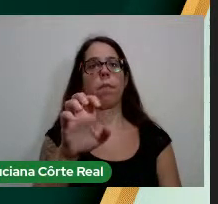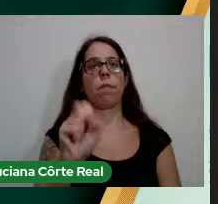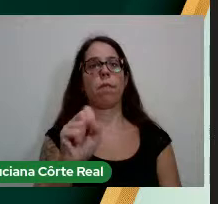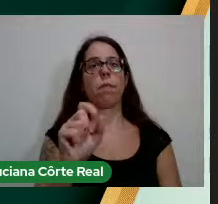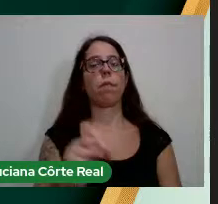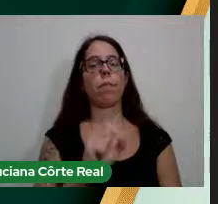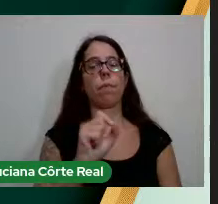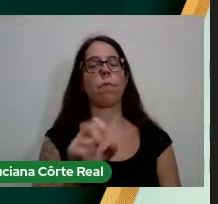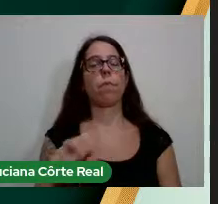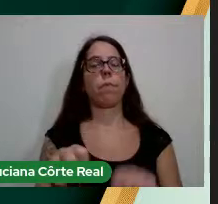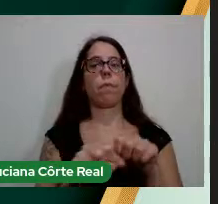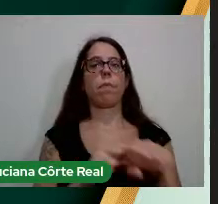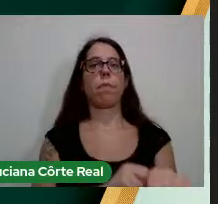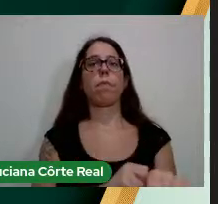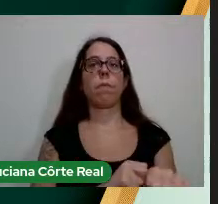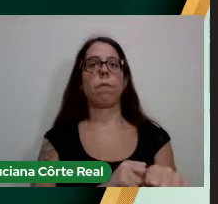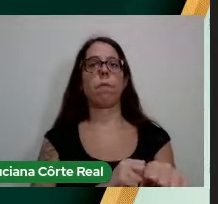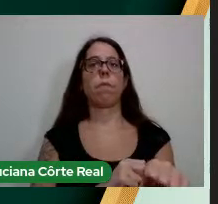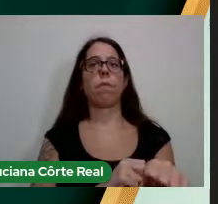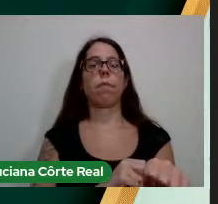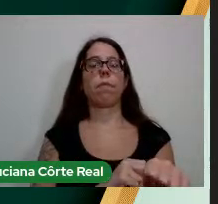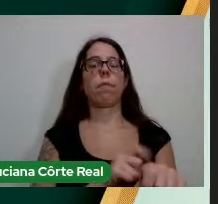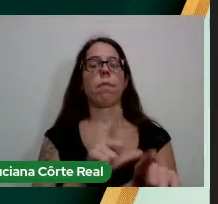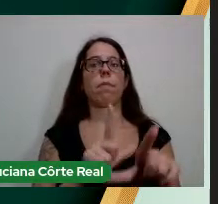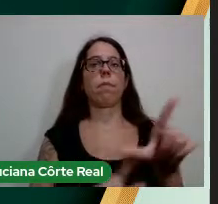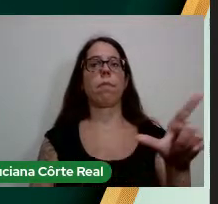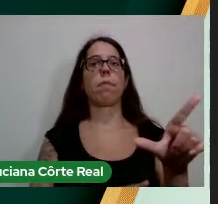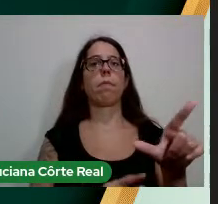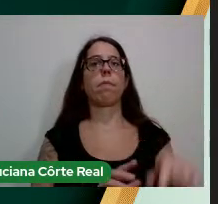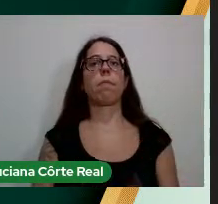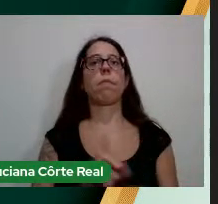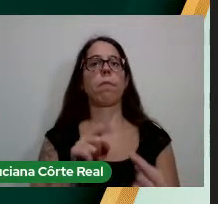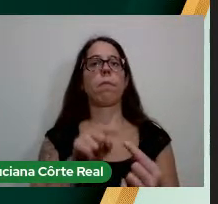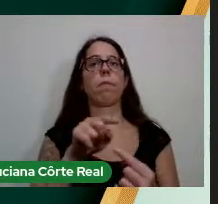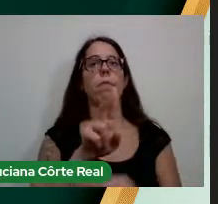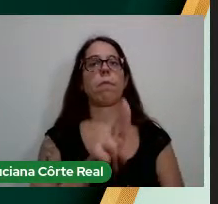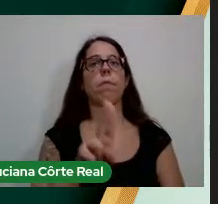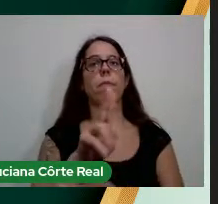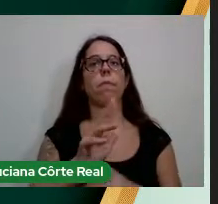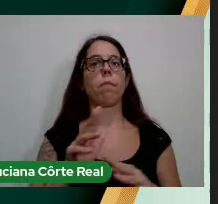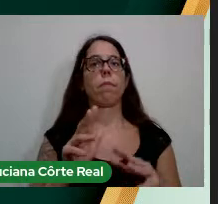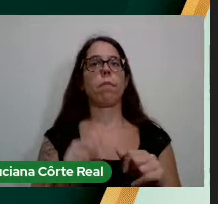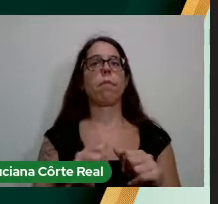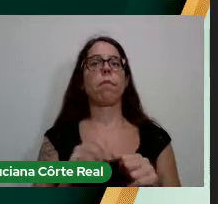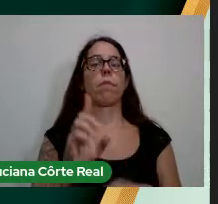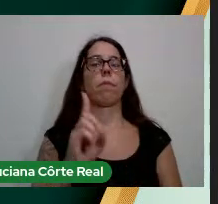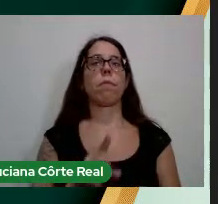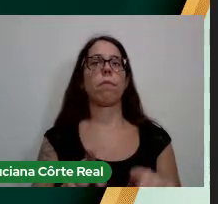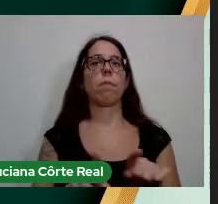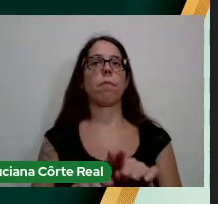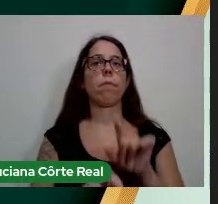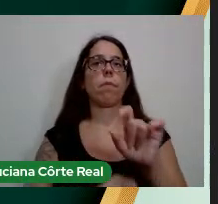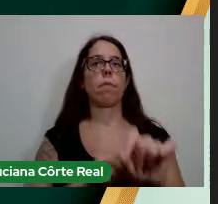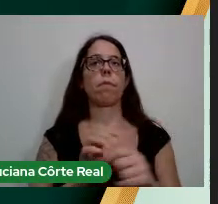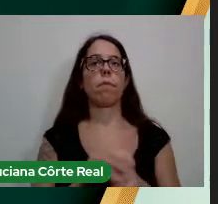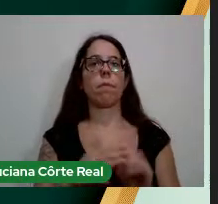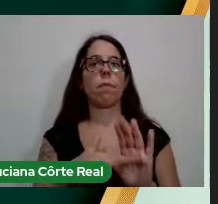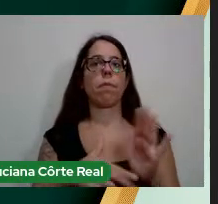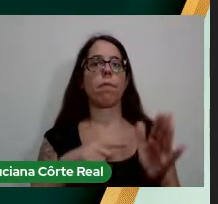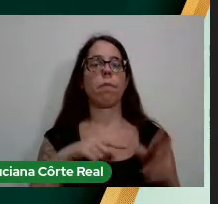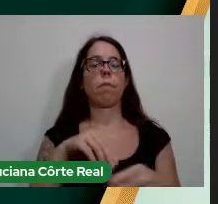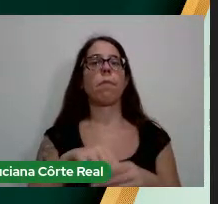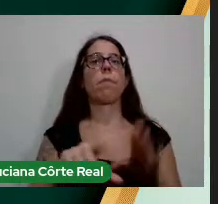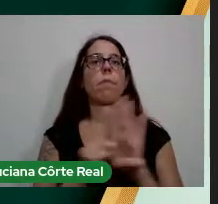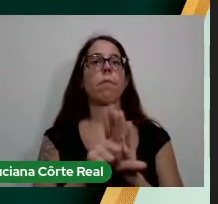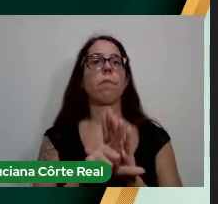o grau de licenciada em letras Para que possa sofrer de todos os direitos e prerrogativas previstos em lei